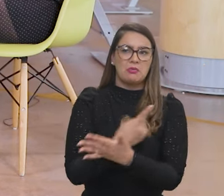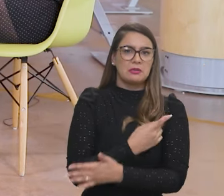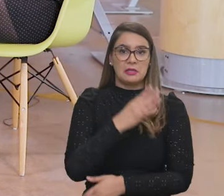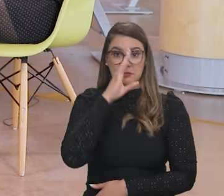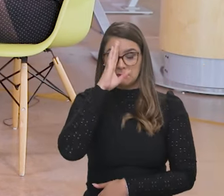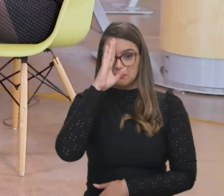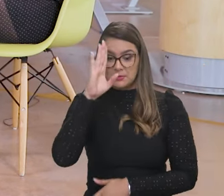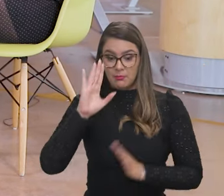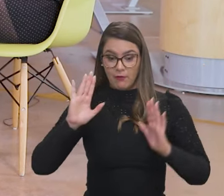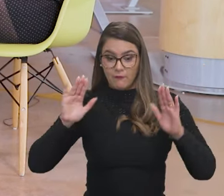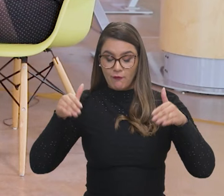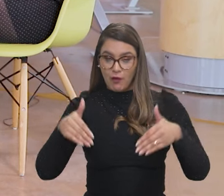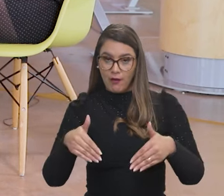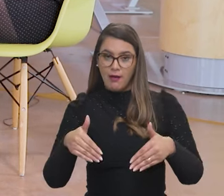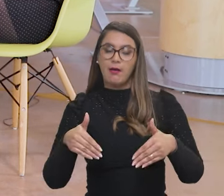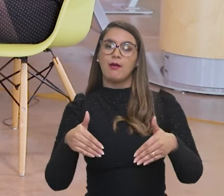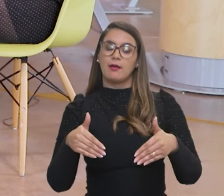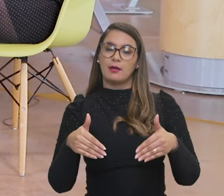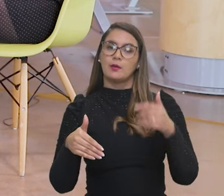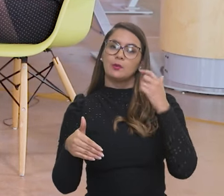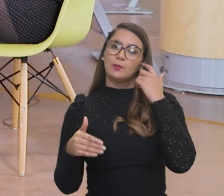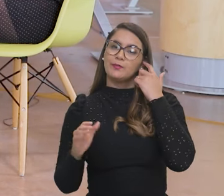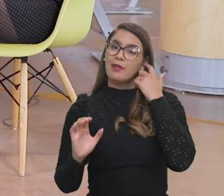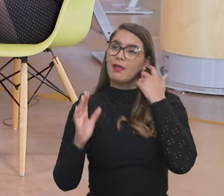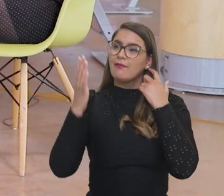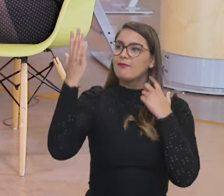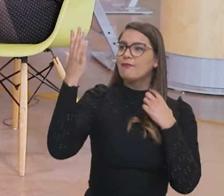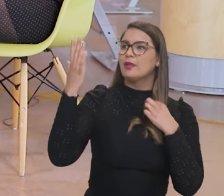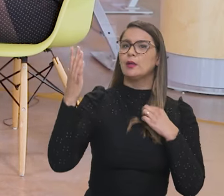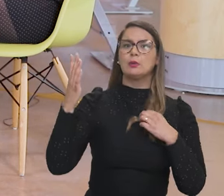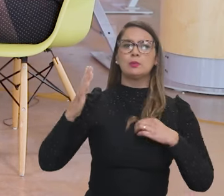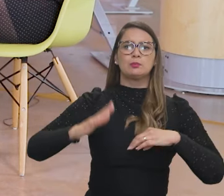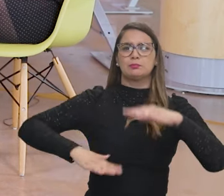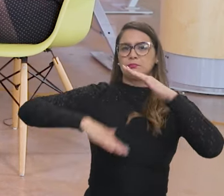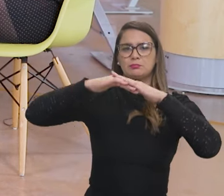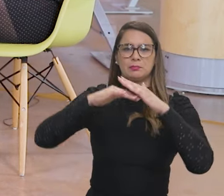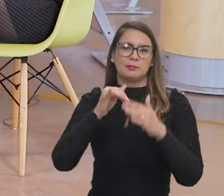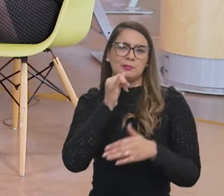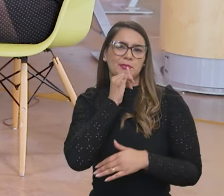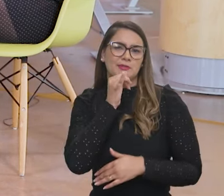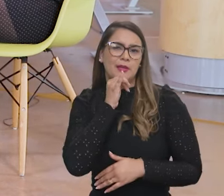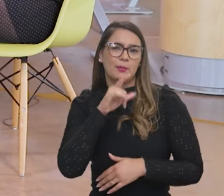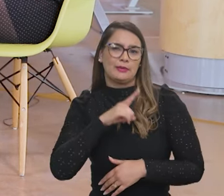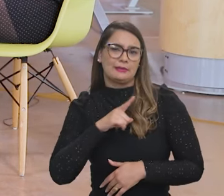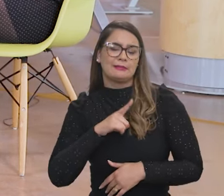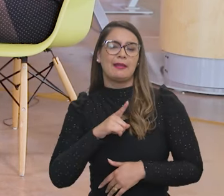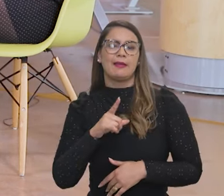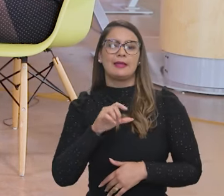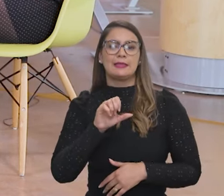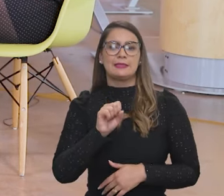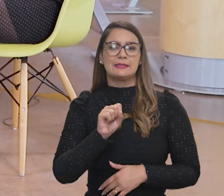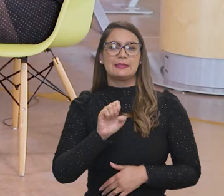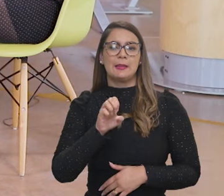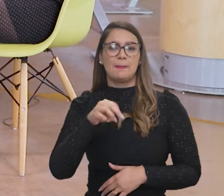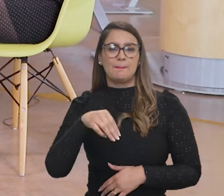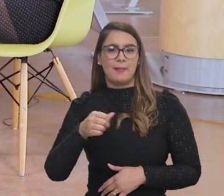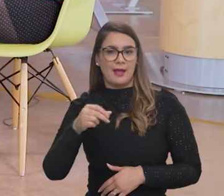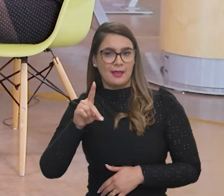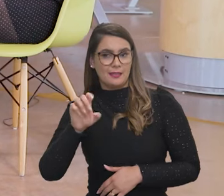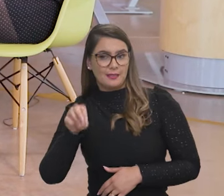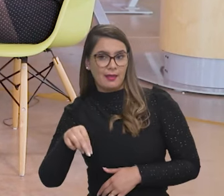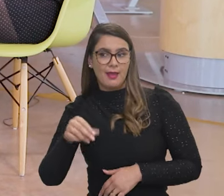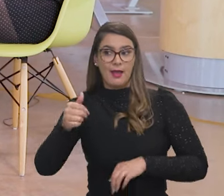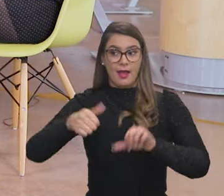acontecimentos, principalmente focados para os eventos extremos, como também temos o nosso Semadem,